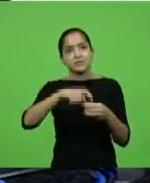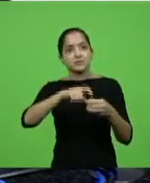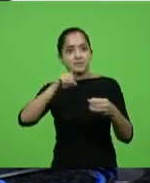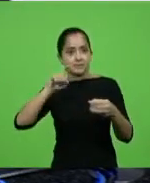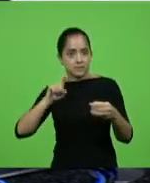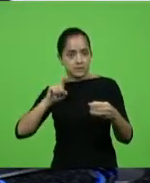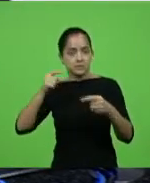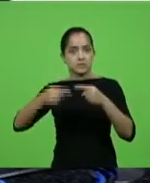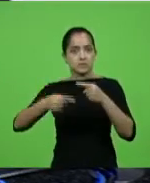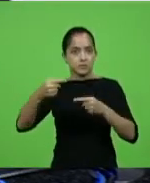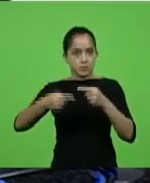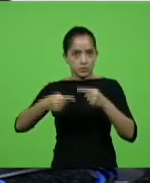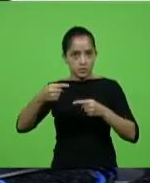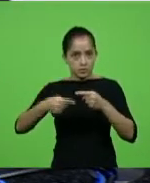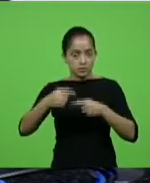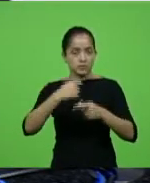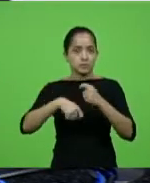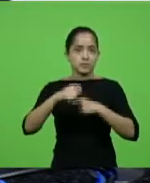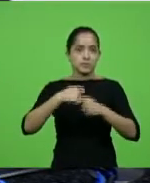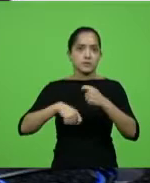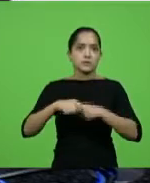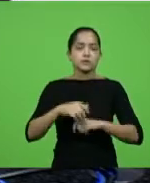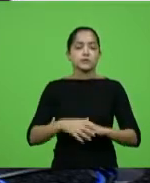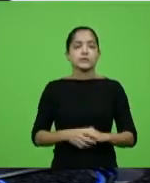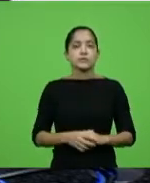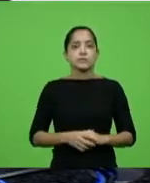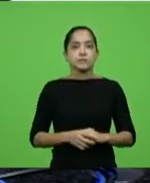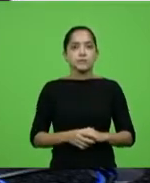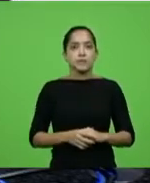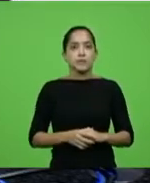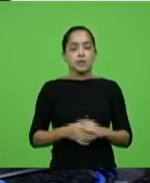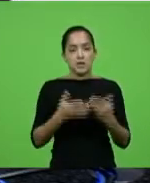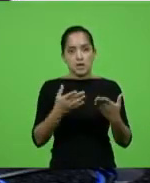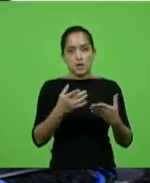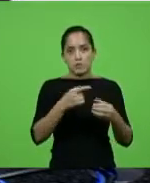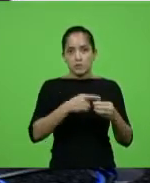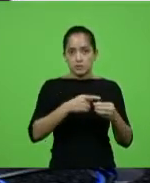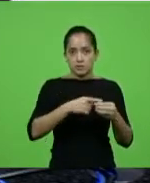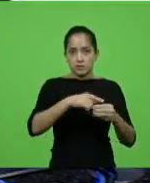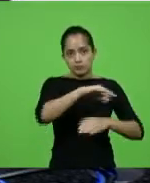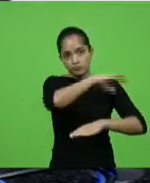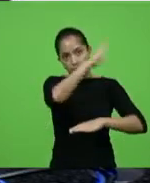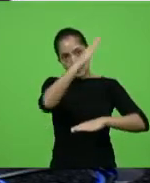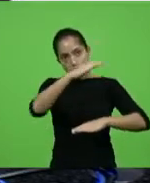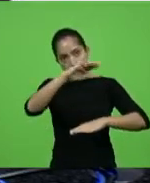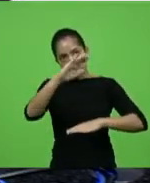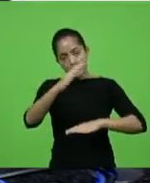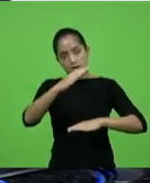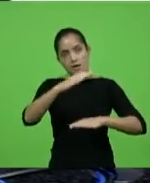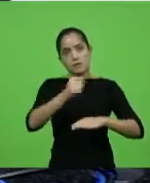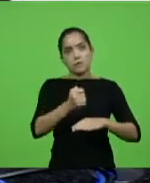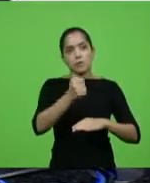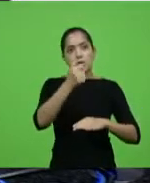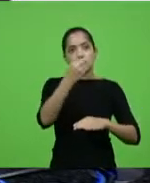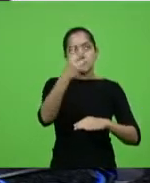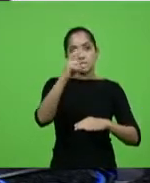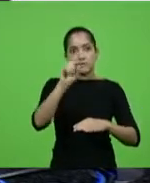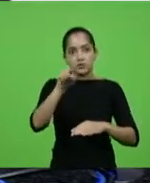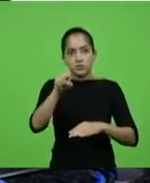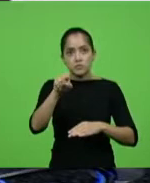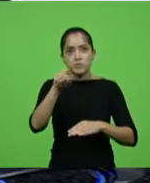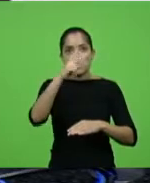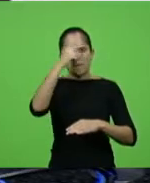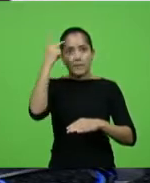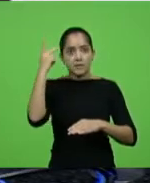política administrativa. Uma cidade lá do Alto Vale, com quase 20 mil habitantes,